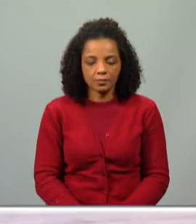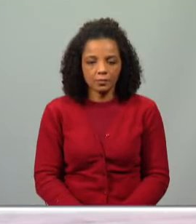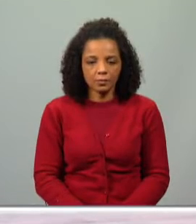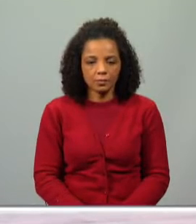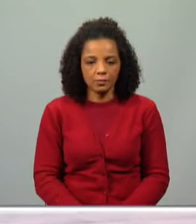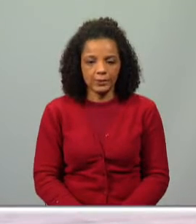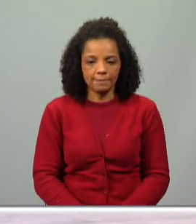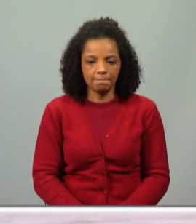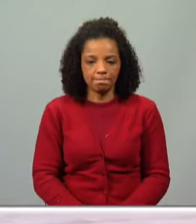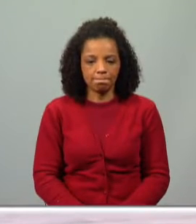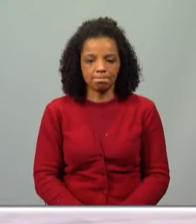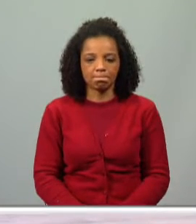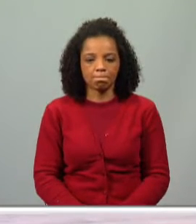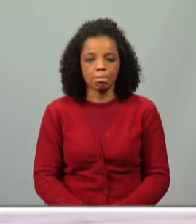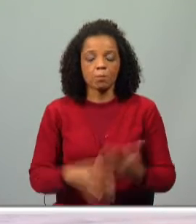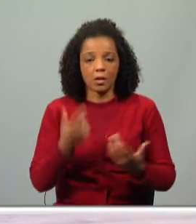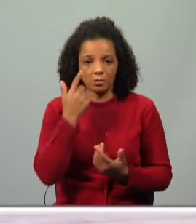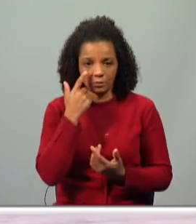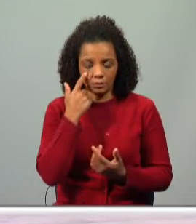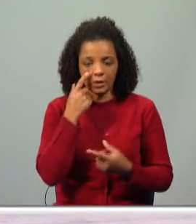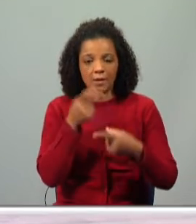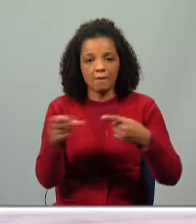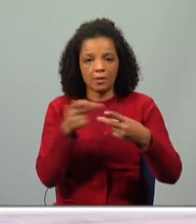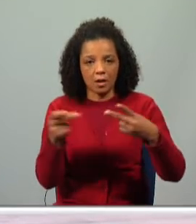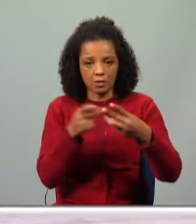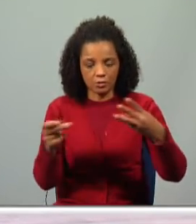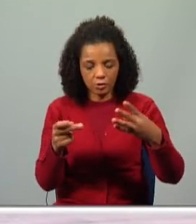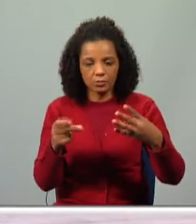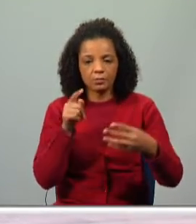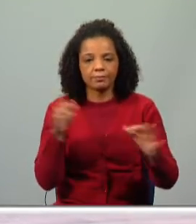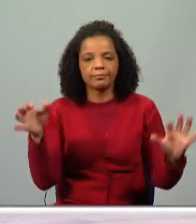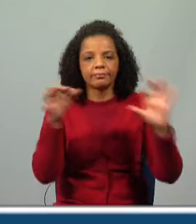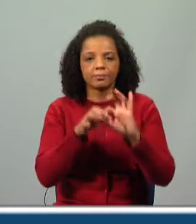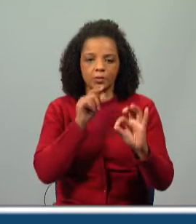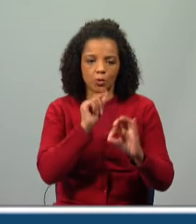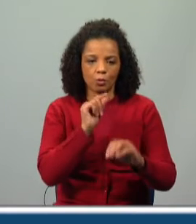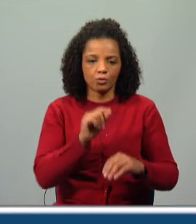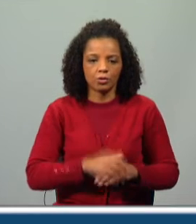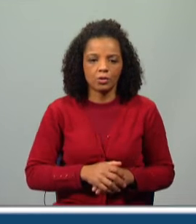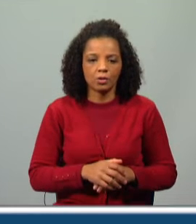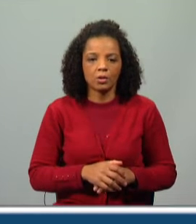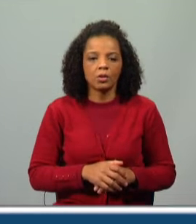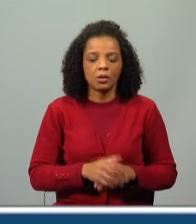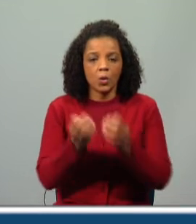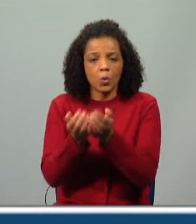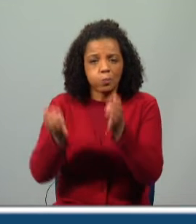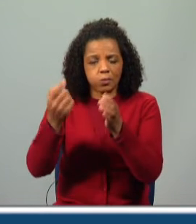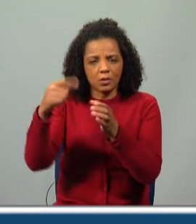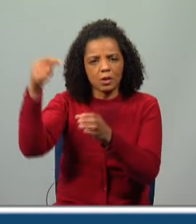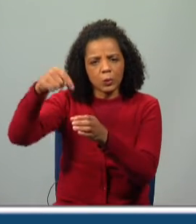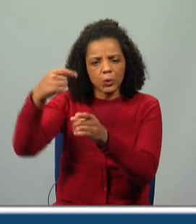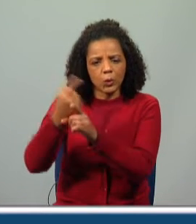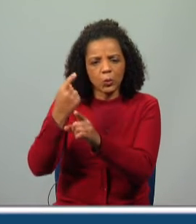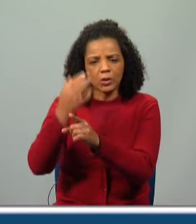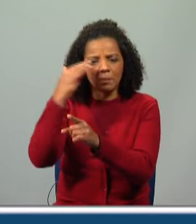Então, vamos aqui observar agora estas frases e vamos relacioná-las com os nomes. O ninho estava cheio de objetos